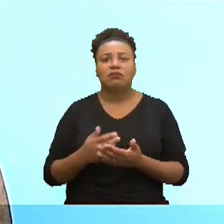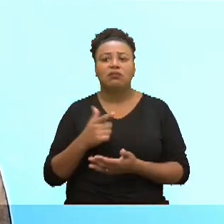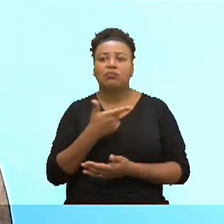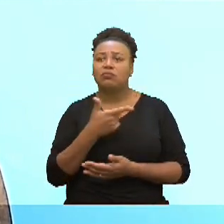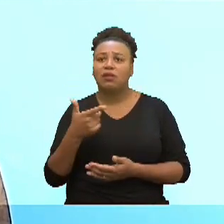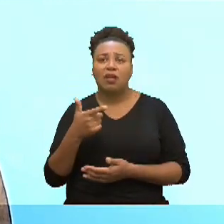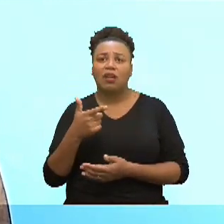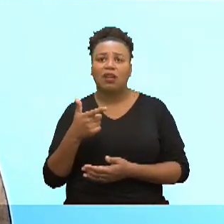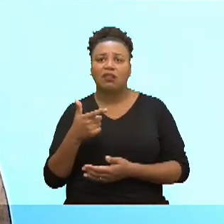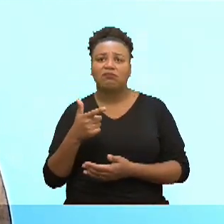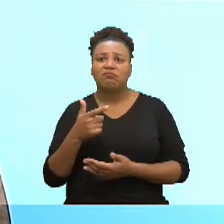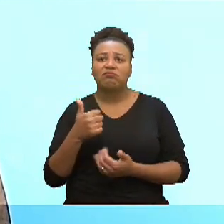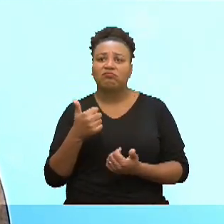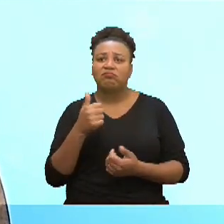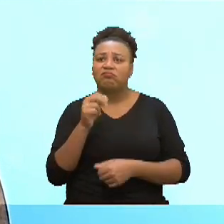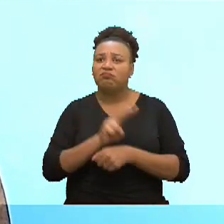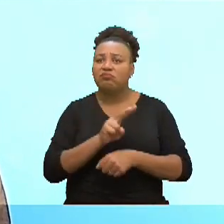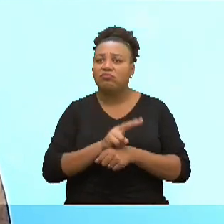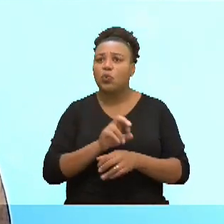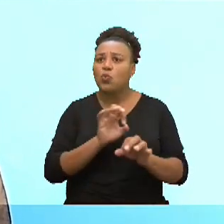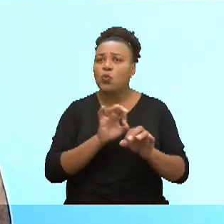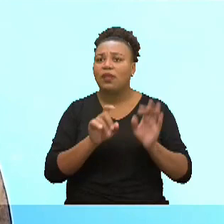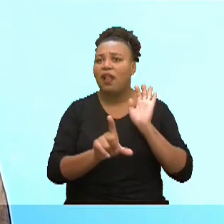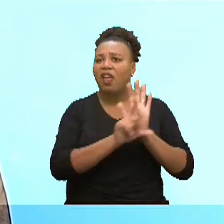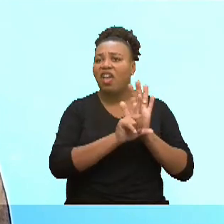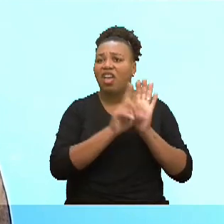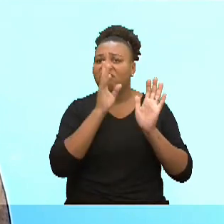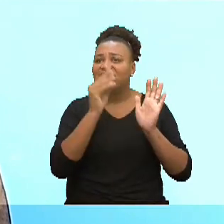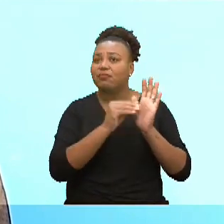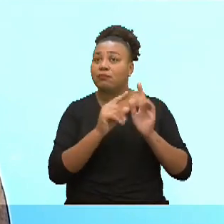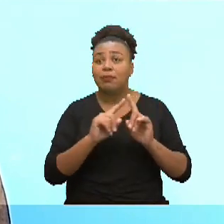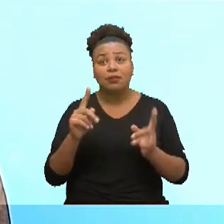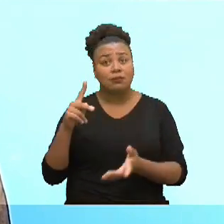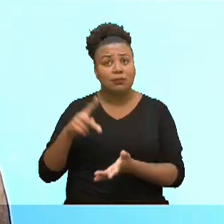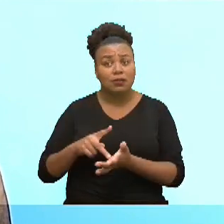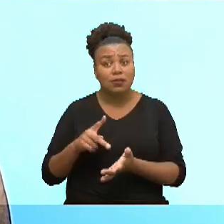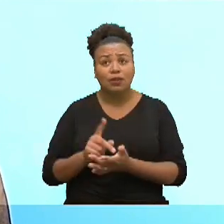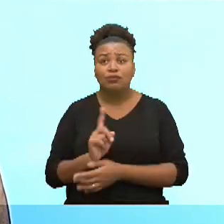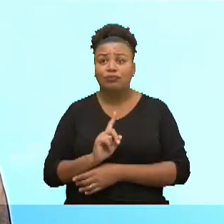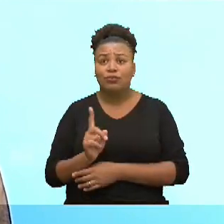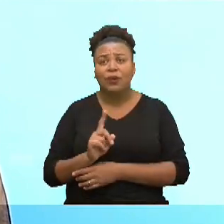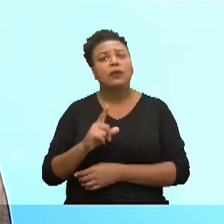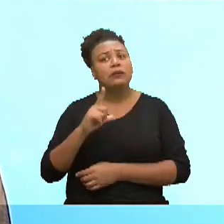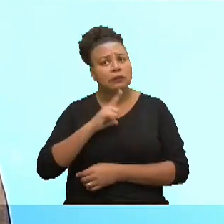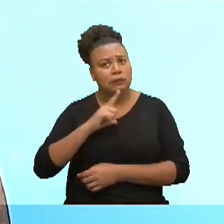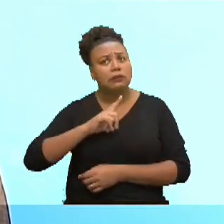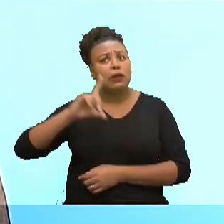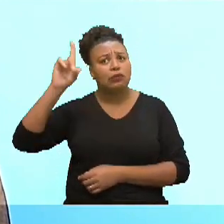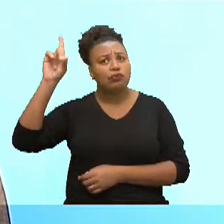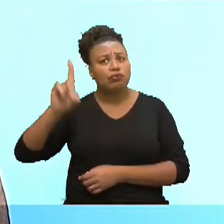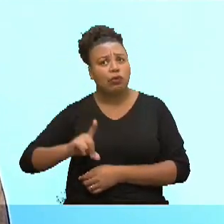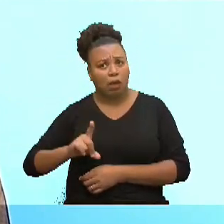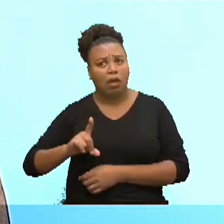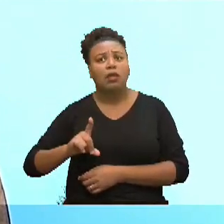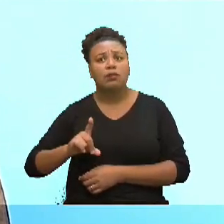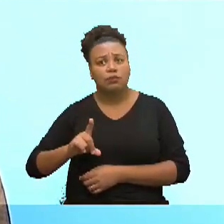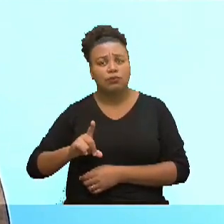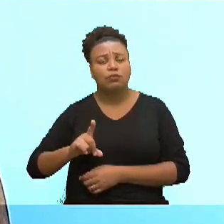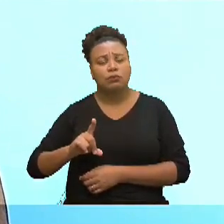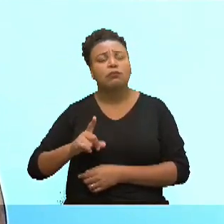desprotegidas completamente da lei, mas a verdade é que há direitos a serem